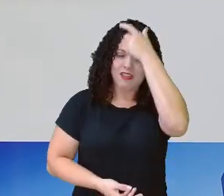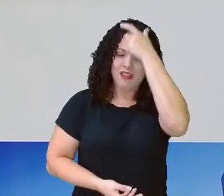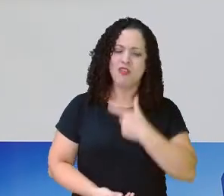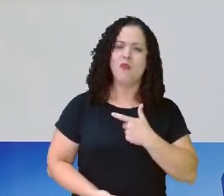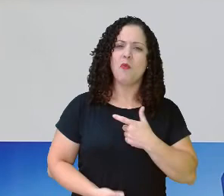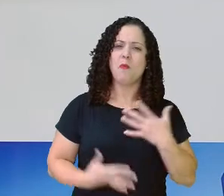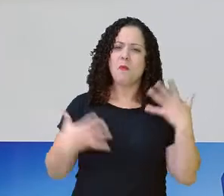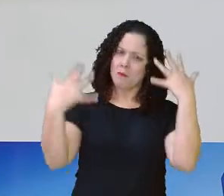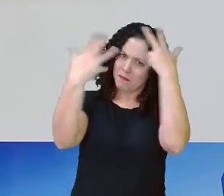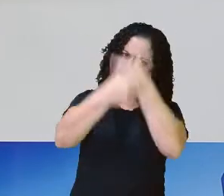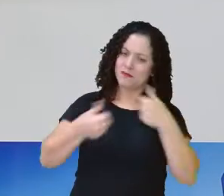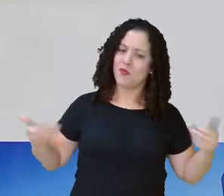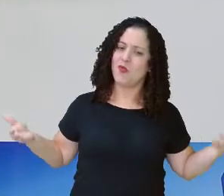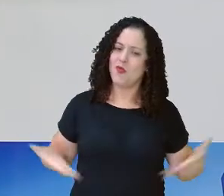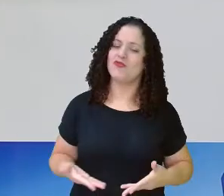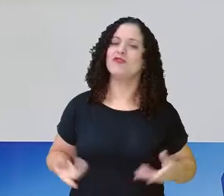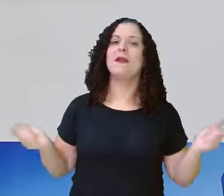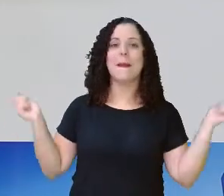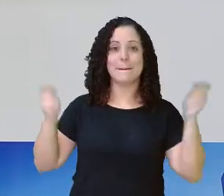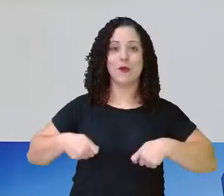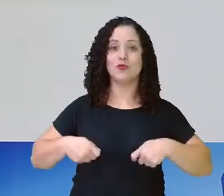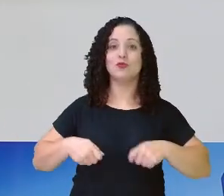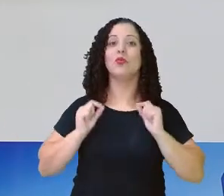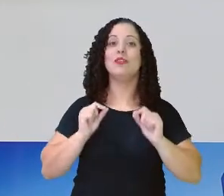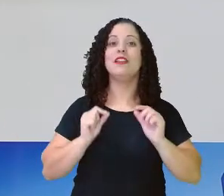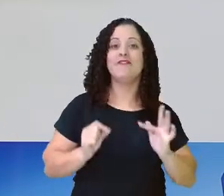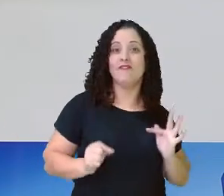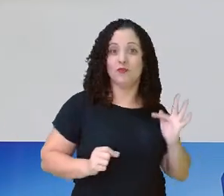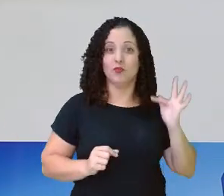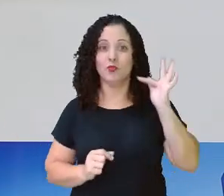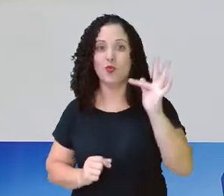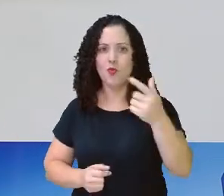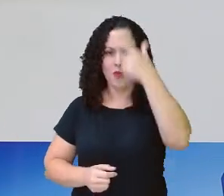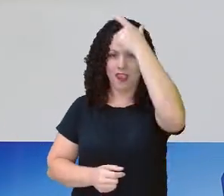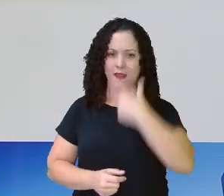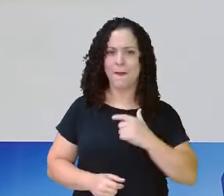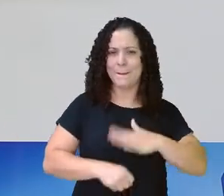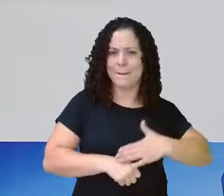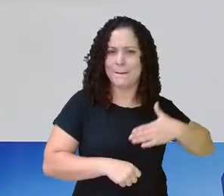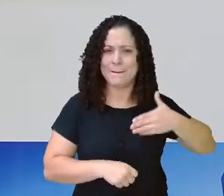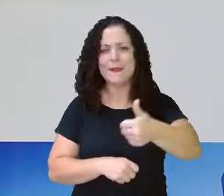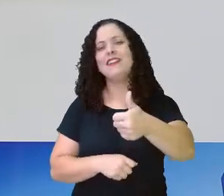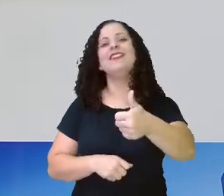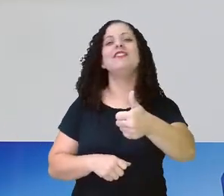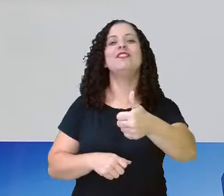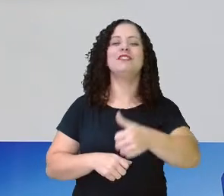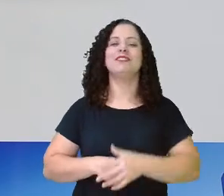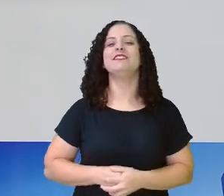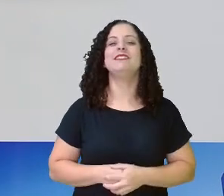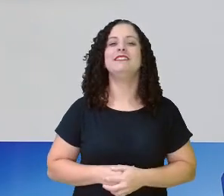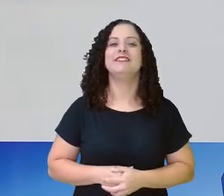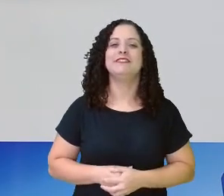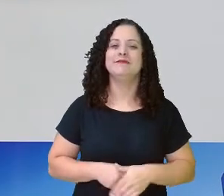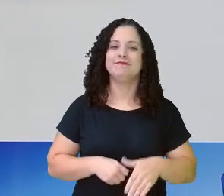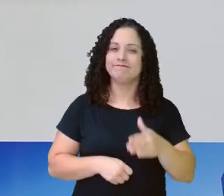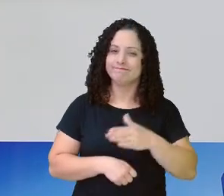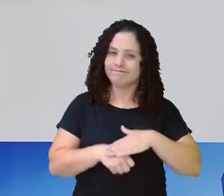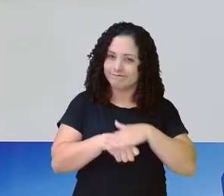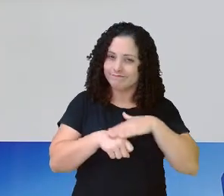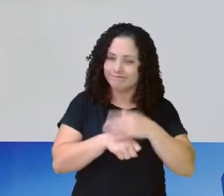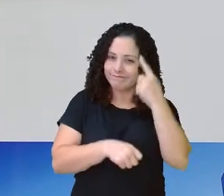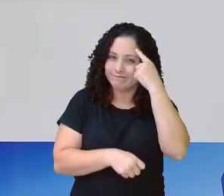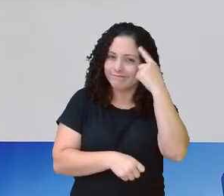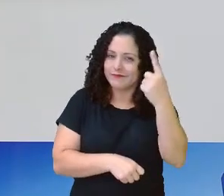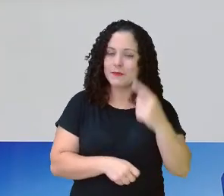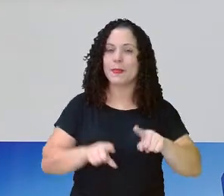E quem a gente é, pode nos levar a ser um ser humano muito melhor. Pode nos levar além. Conversem um pouco sobre isso. Mas